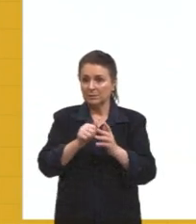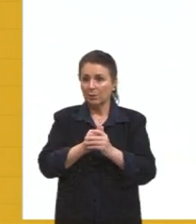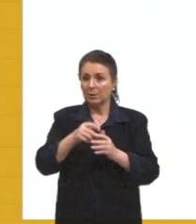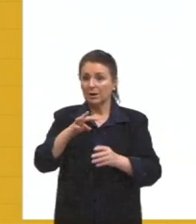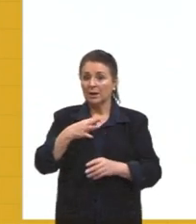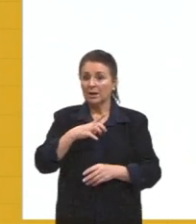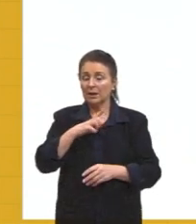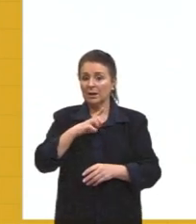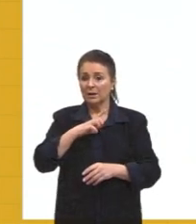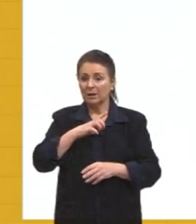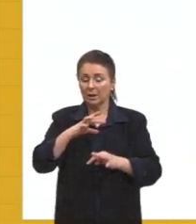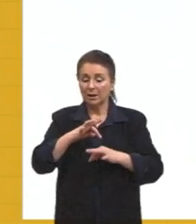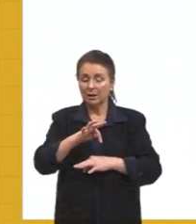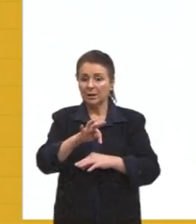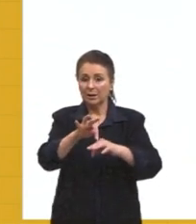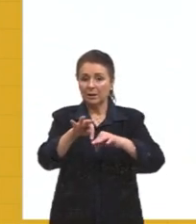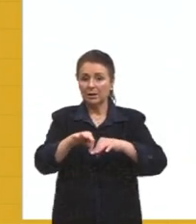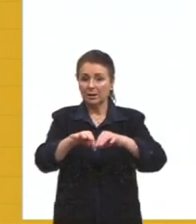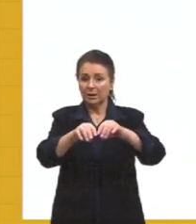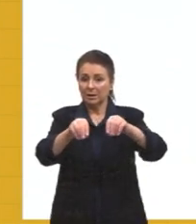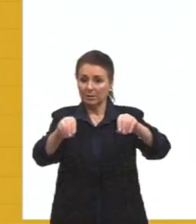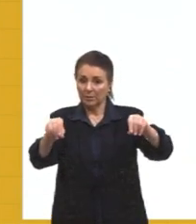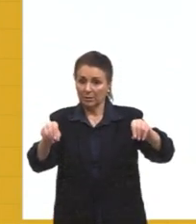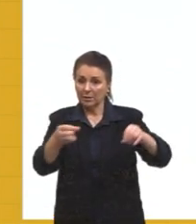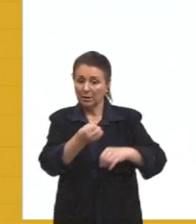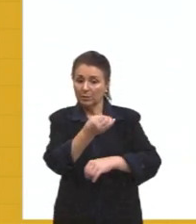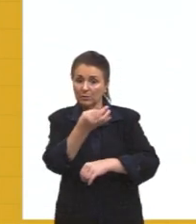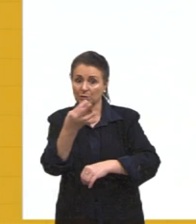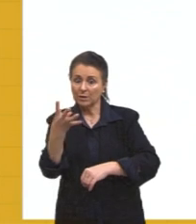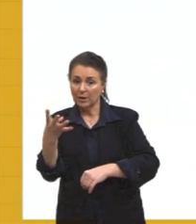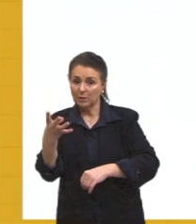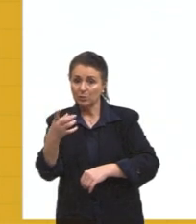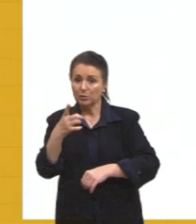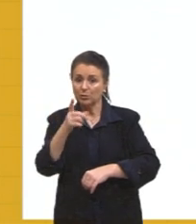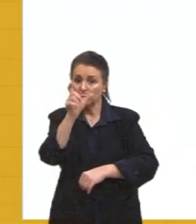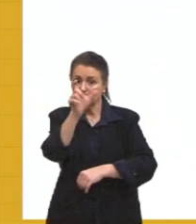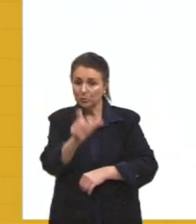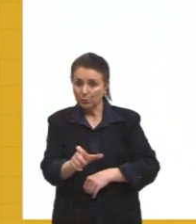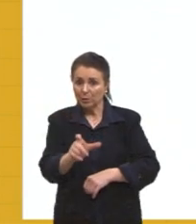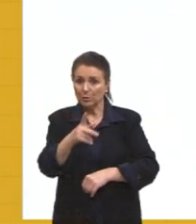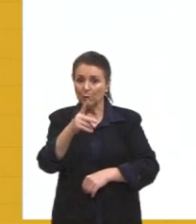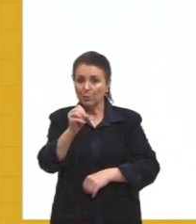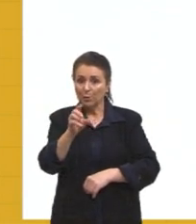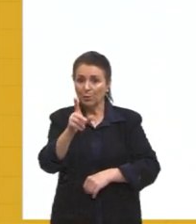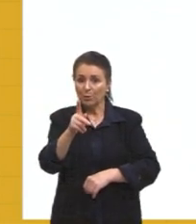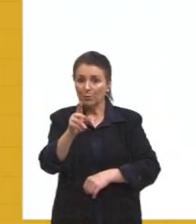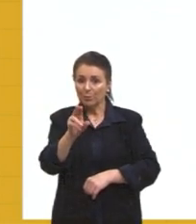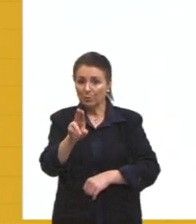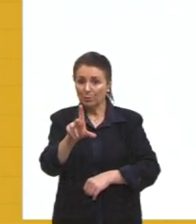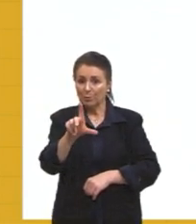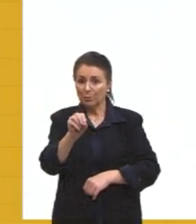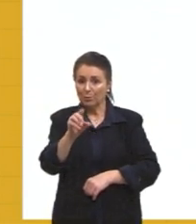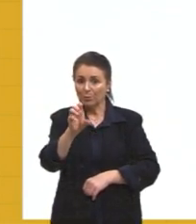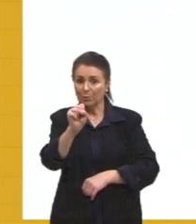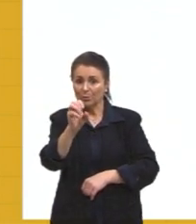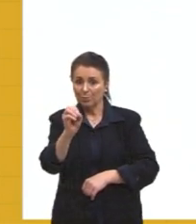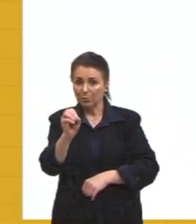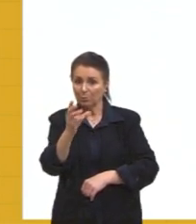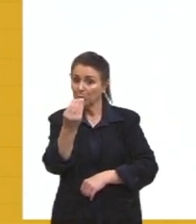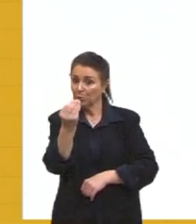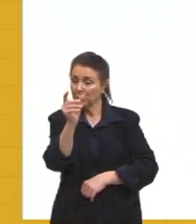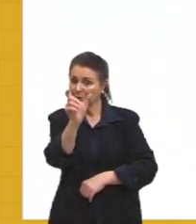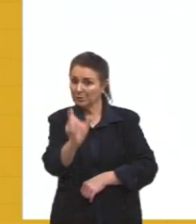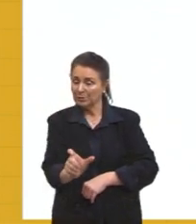População bilassoluta, então, é a quantidade de pessoas que tem naquele local populoso, né, tem muita gente populoso. E a